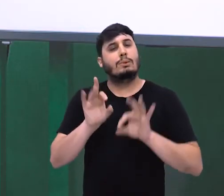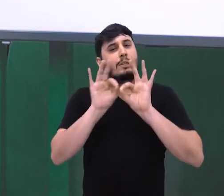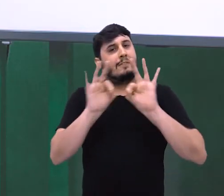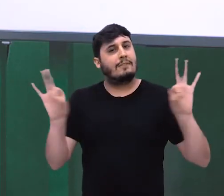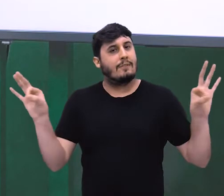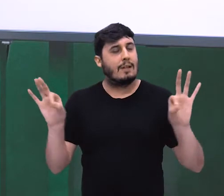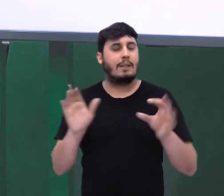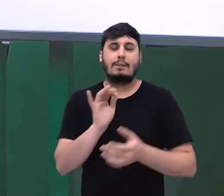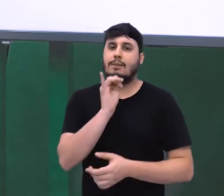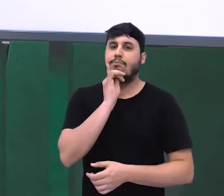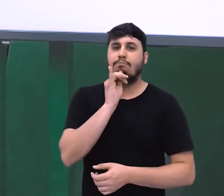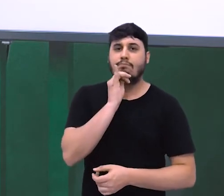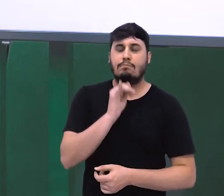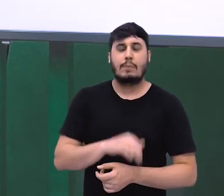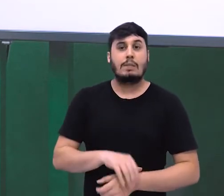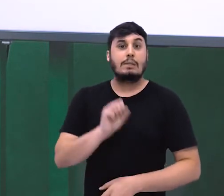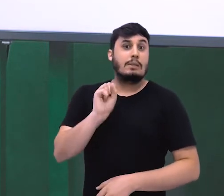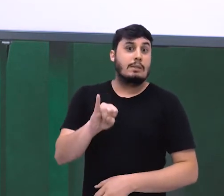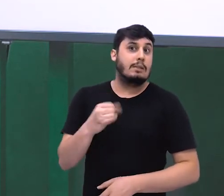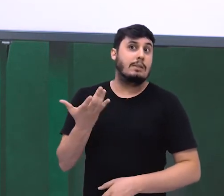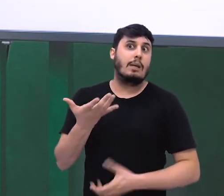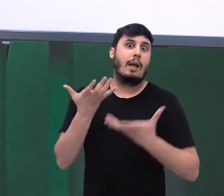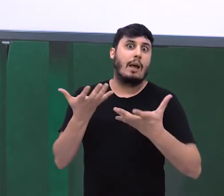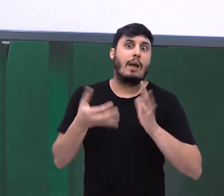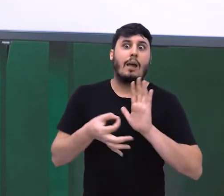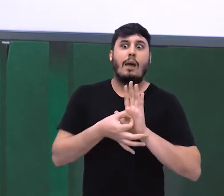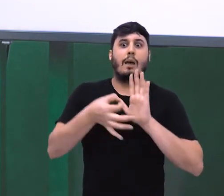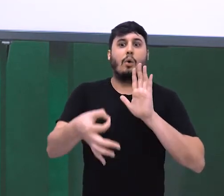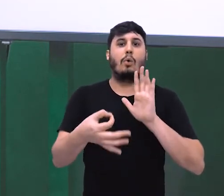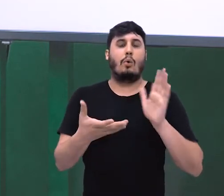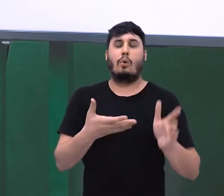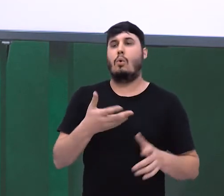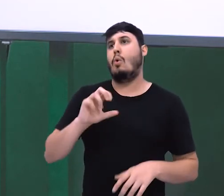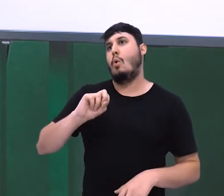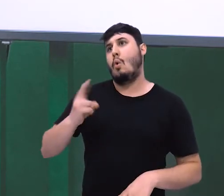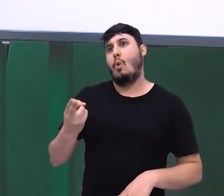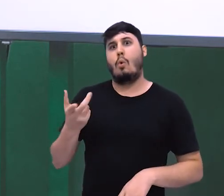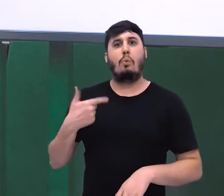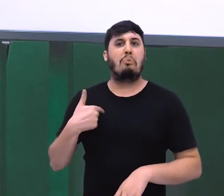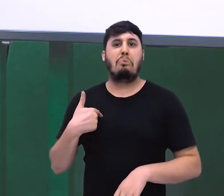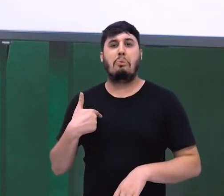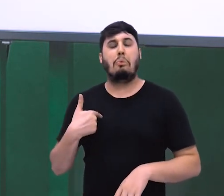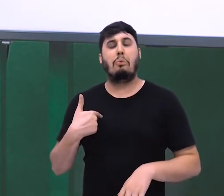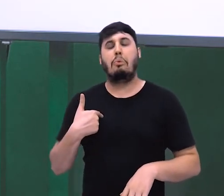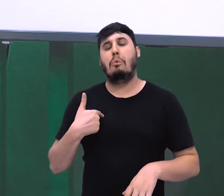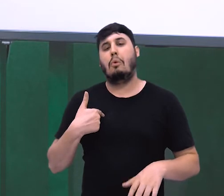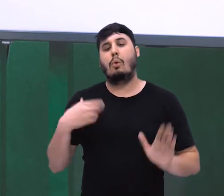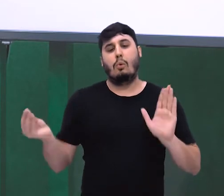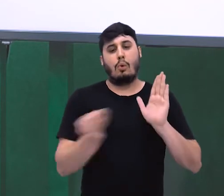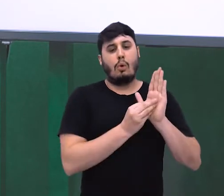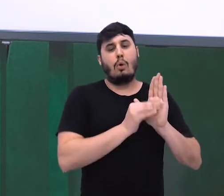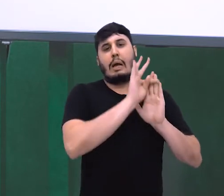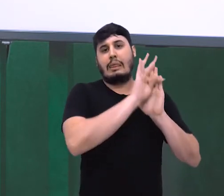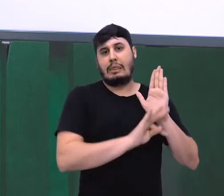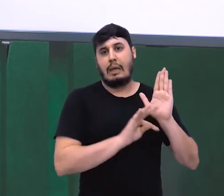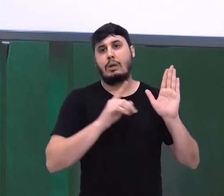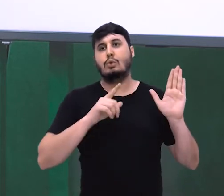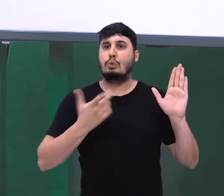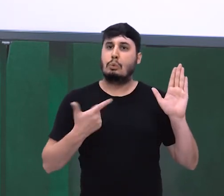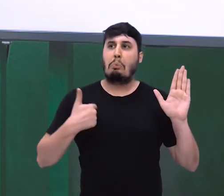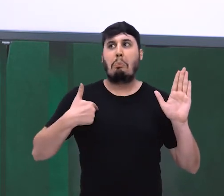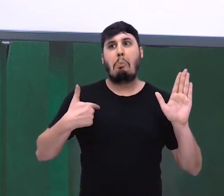conformativas quando a gente quer utilizar o argumento de autoridade lá na produção textual, quando a gente quer trazer